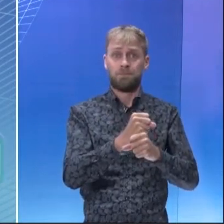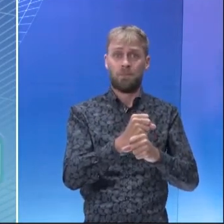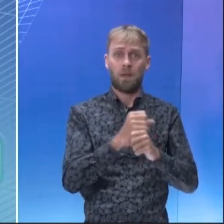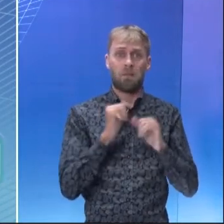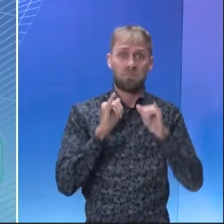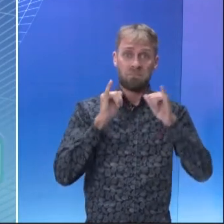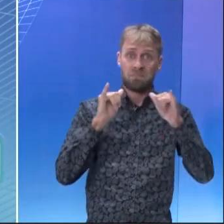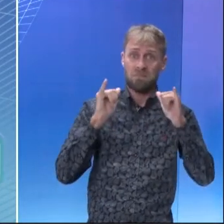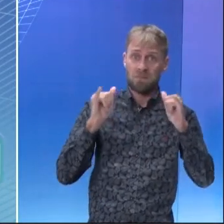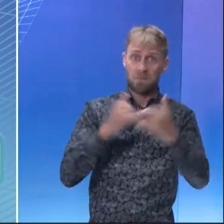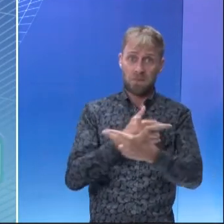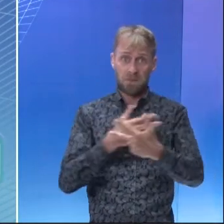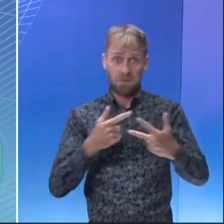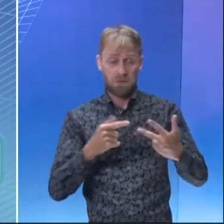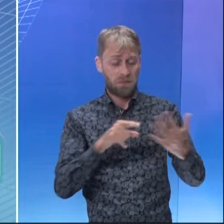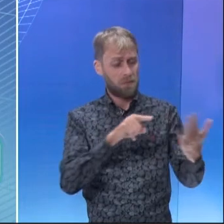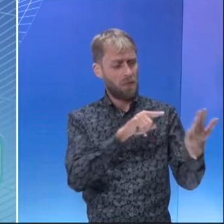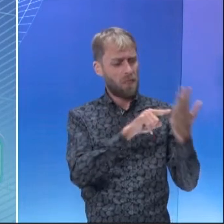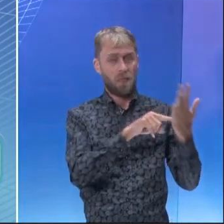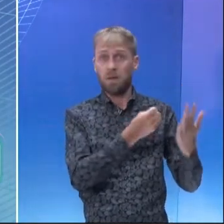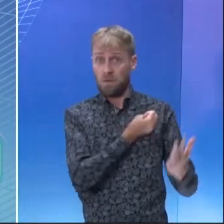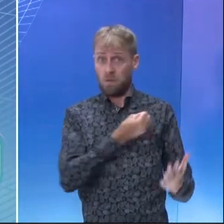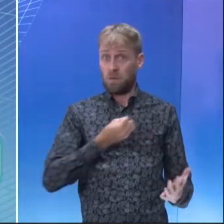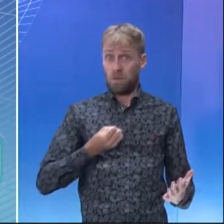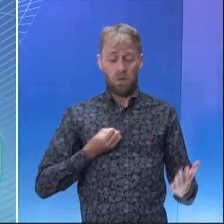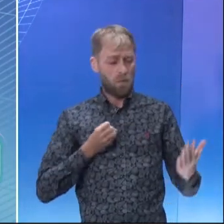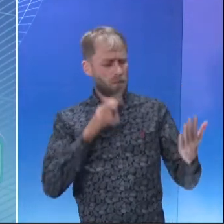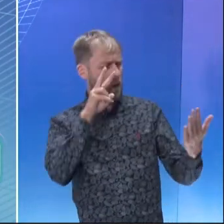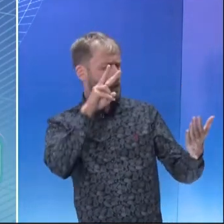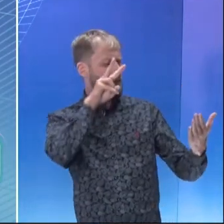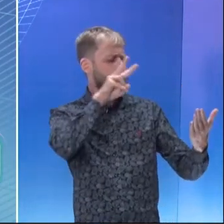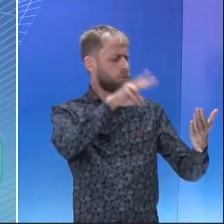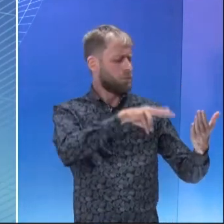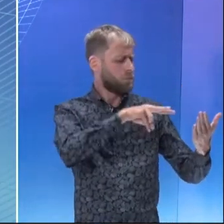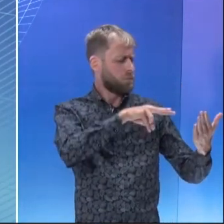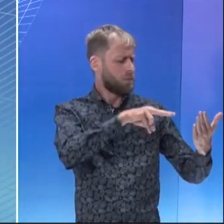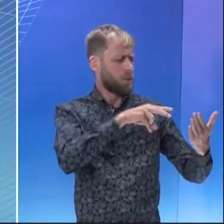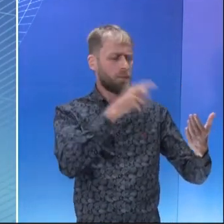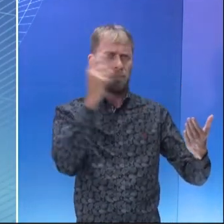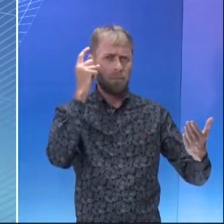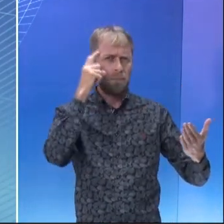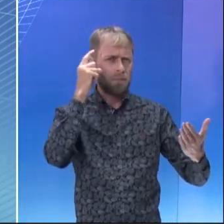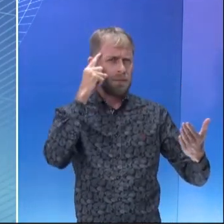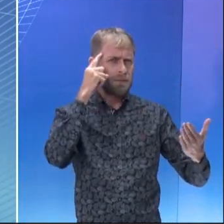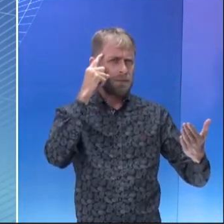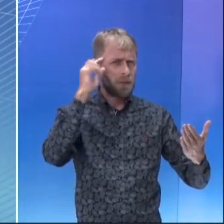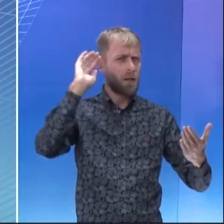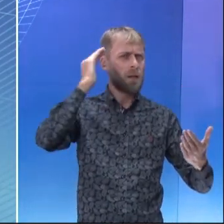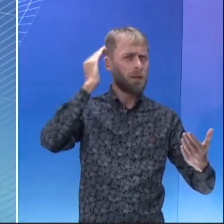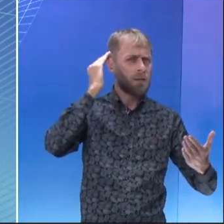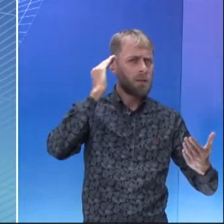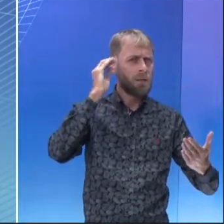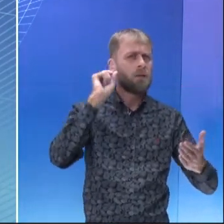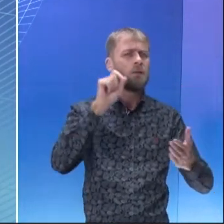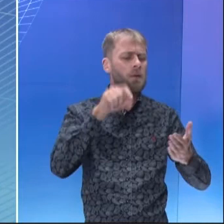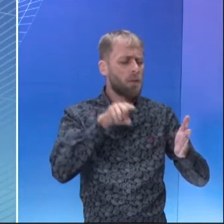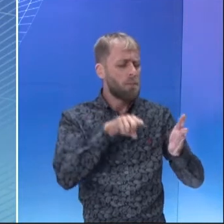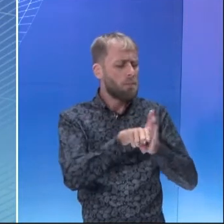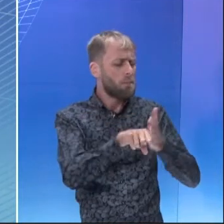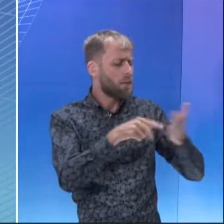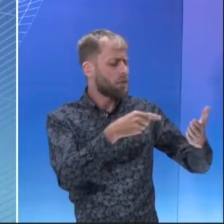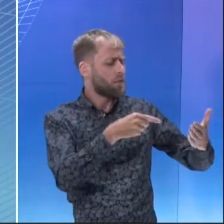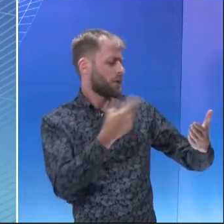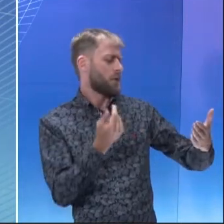o que o gráfico apresenta que vocês vão conseguir compreender o que a questão está pedindo,